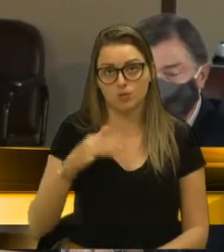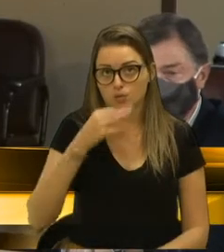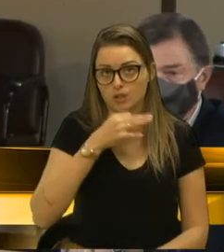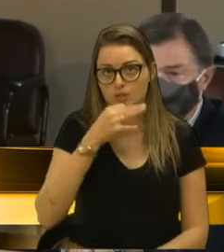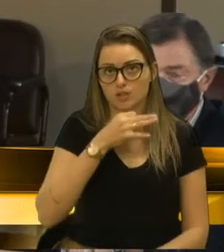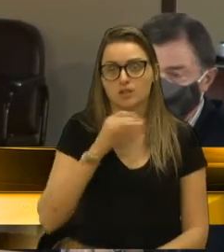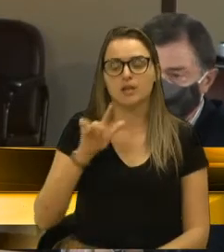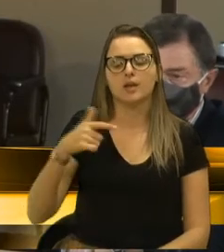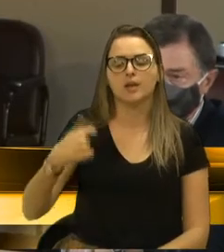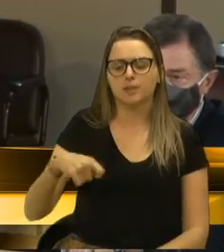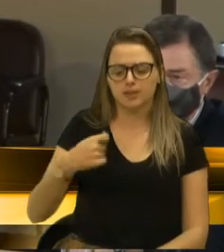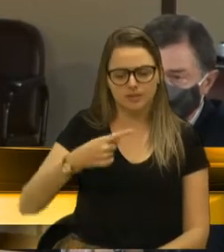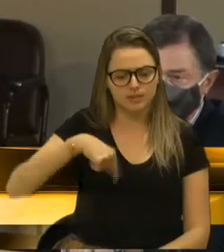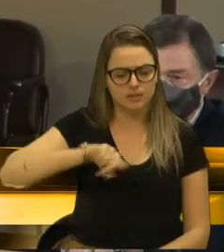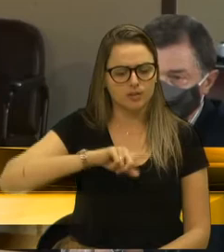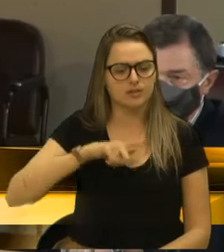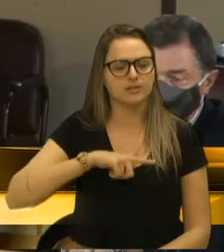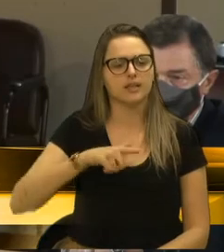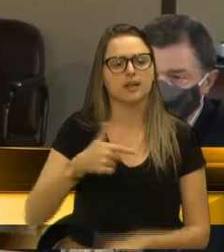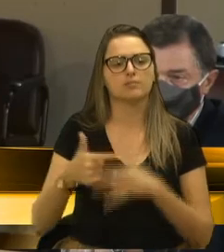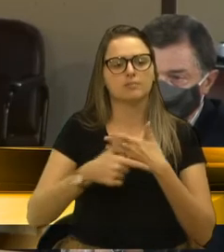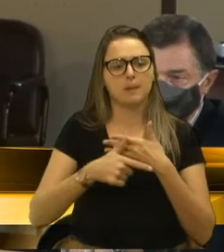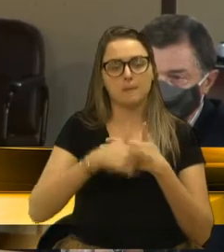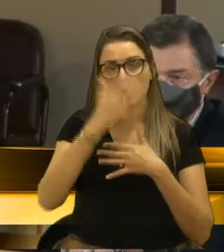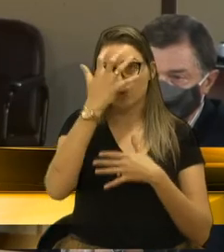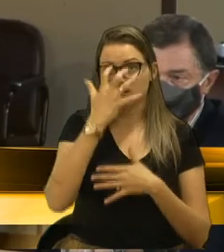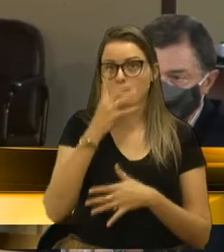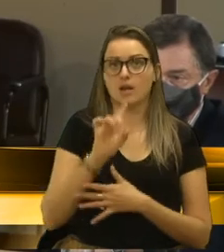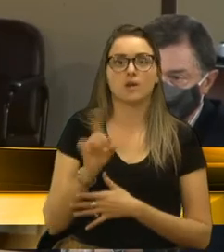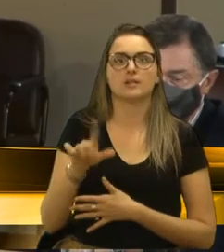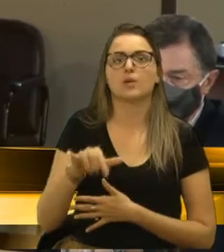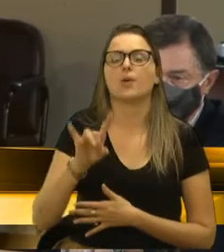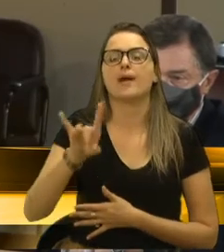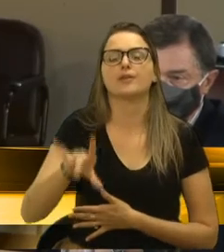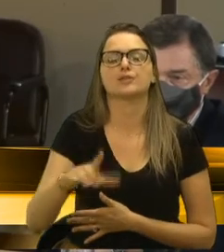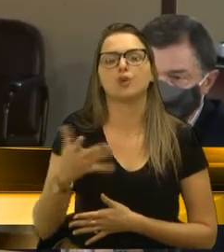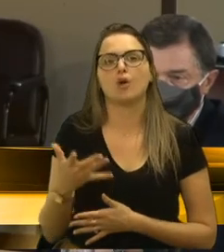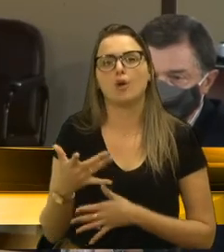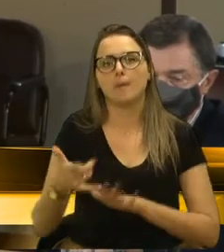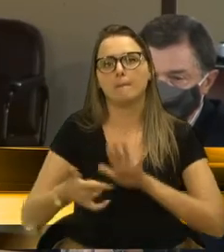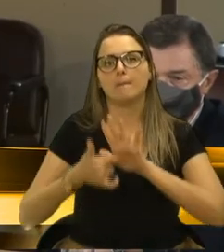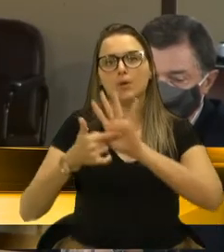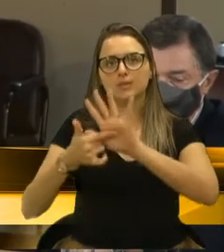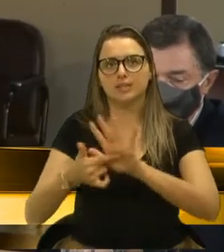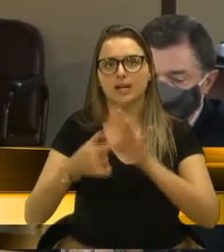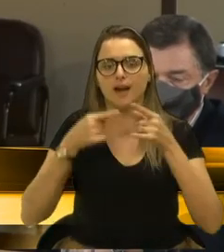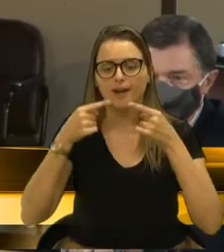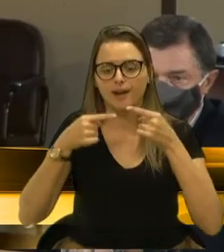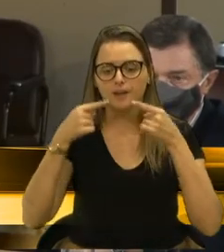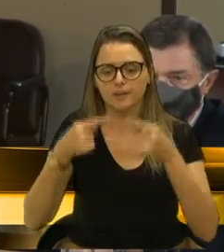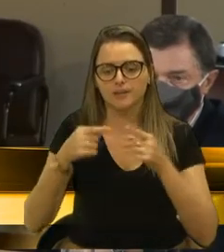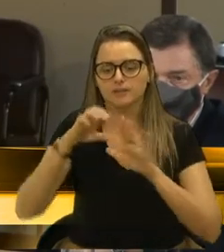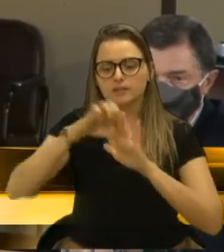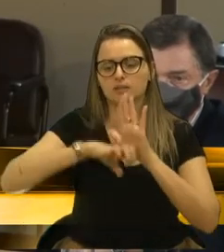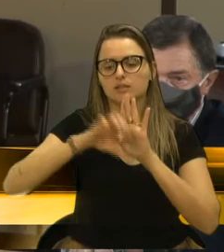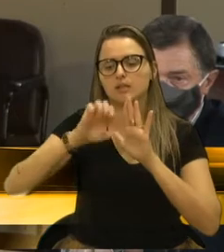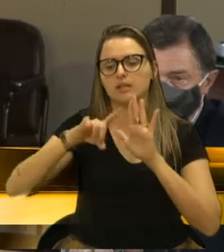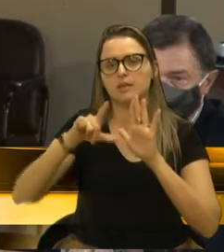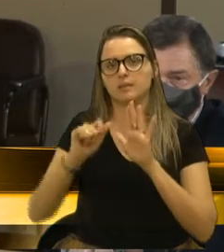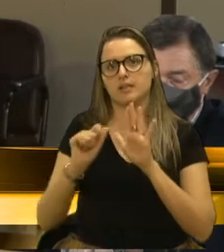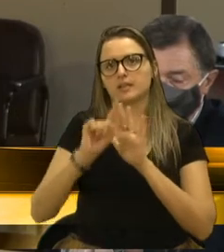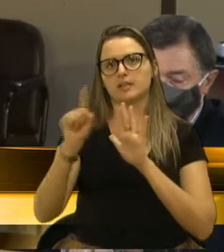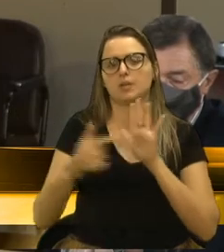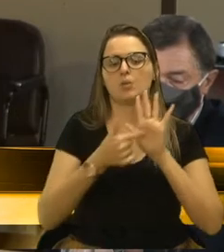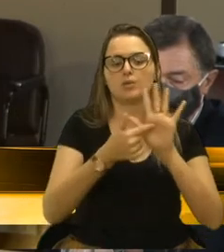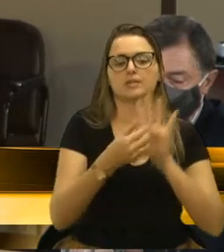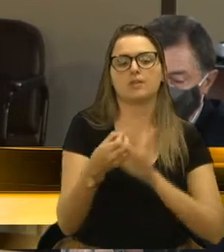Então, é preciso a gente ter muita seriedade. Não é apenas, vereadora, a gente apresentar uma emenda, mas não apresentar a solução.